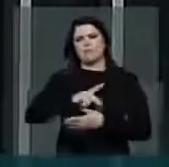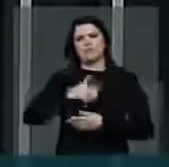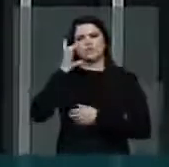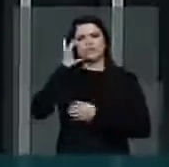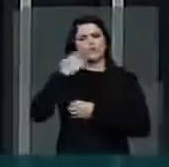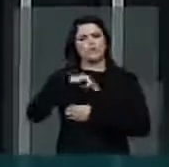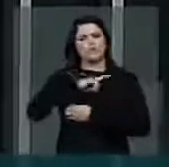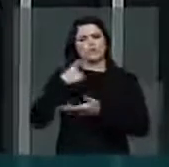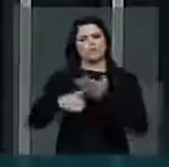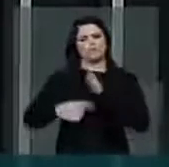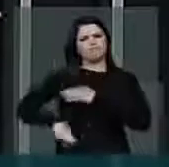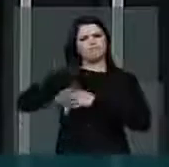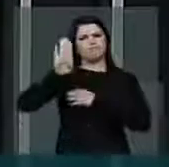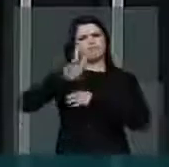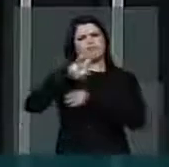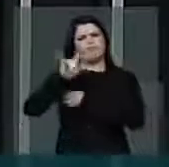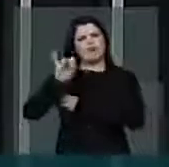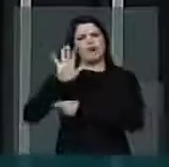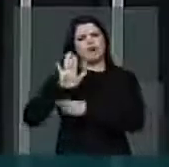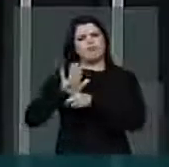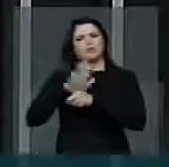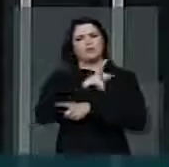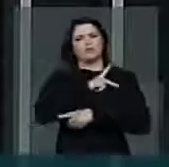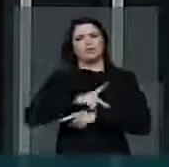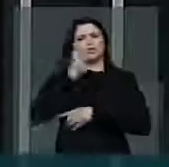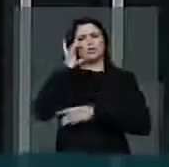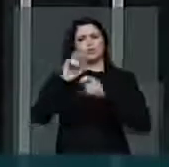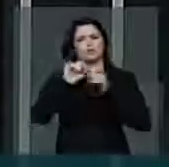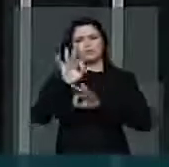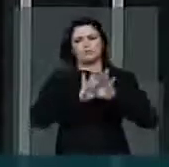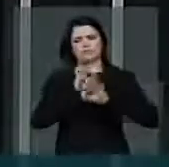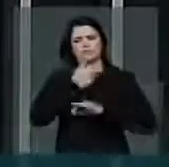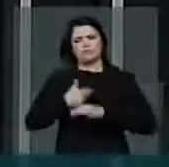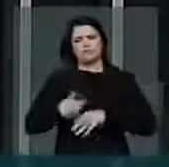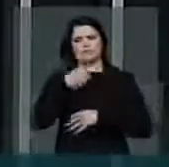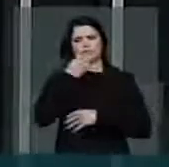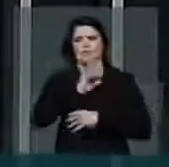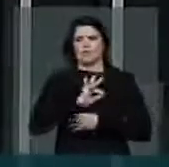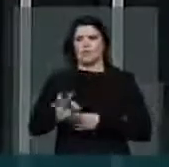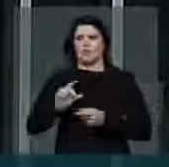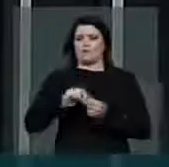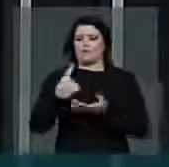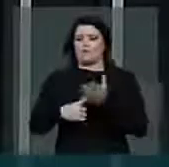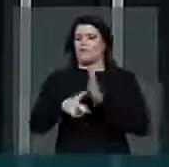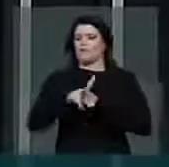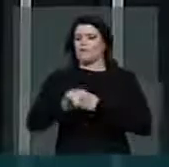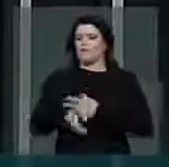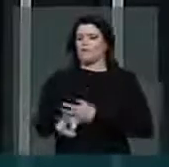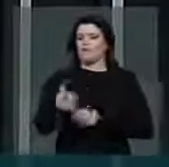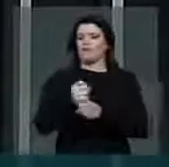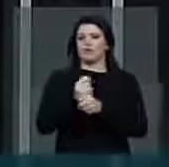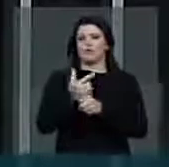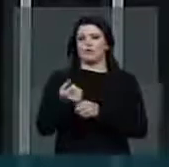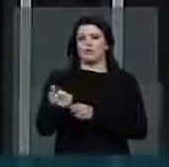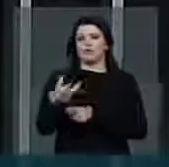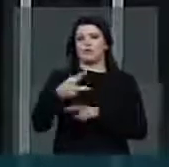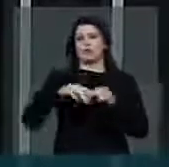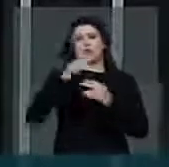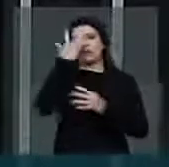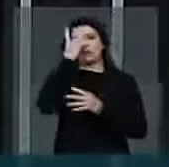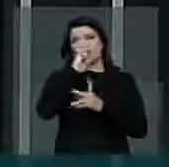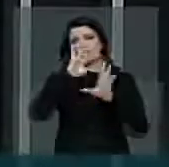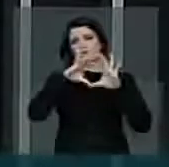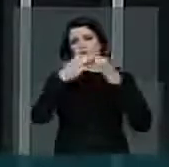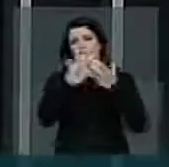temos um compromisso de ajudar a presidenta Dilma a fazer um grande governo. E esse compromisso será mantido em 2013. Amanhã da